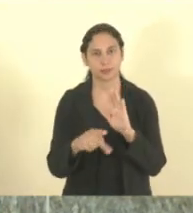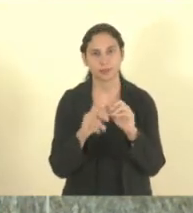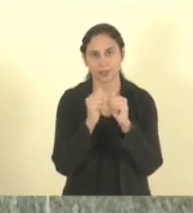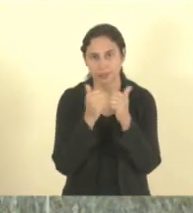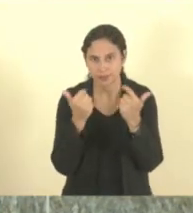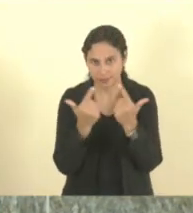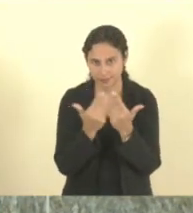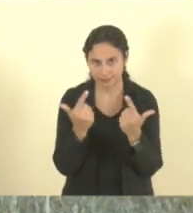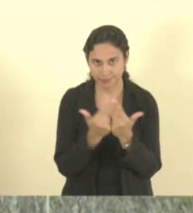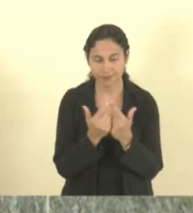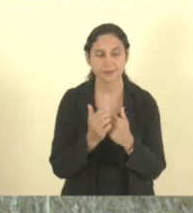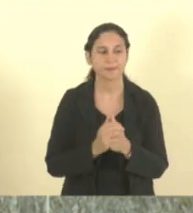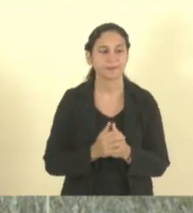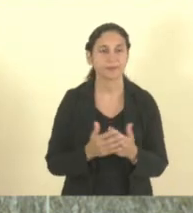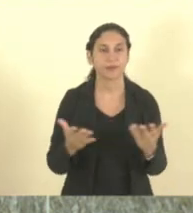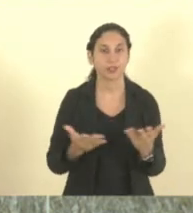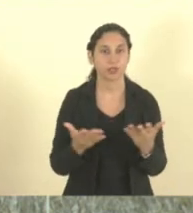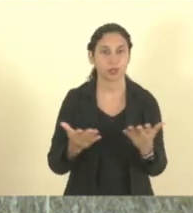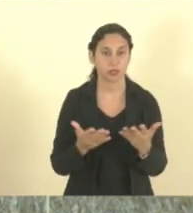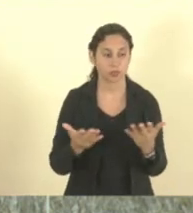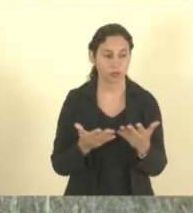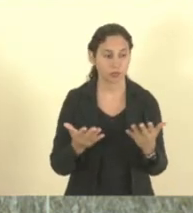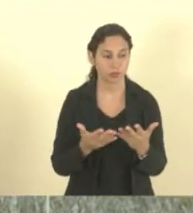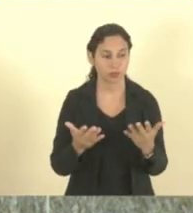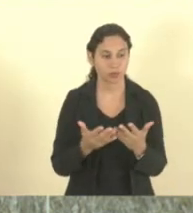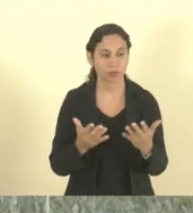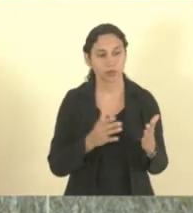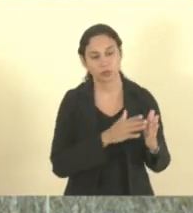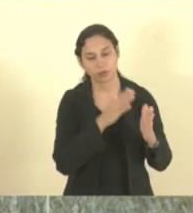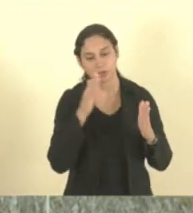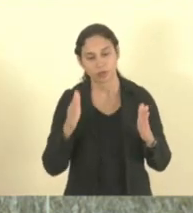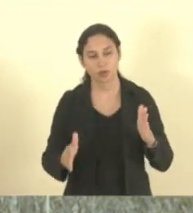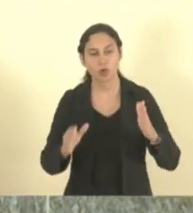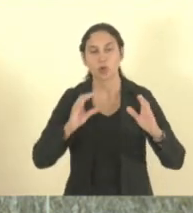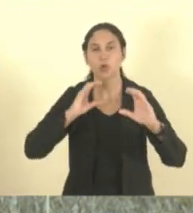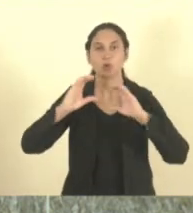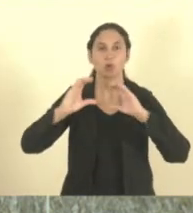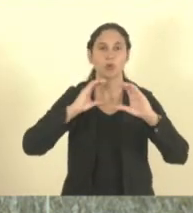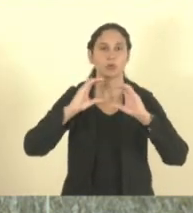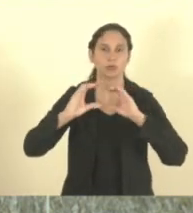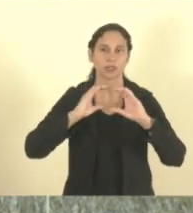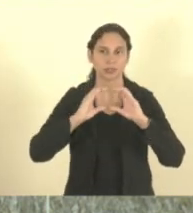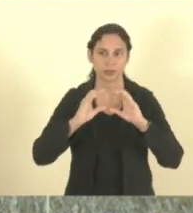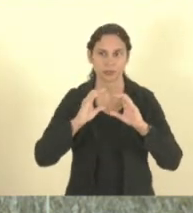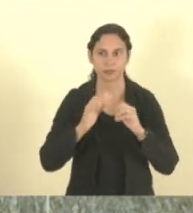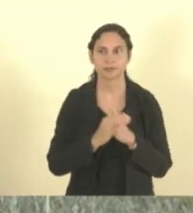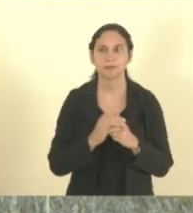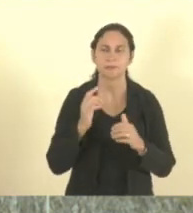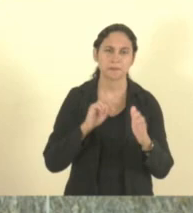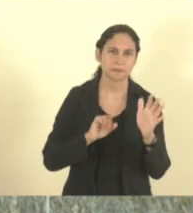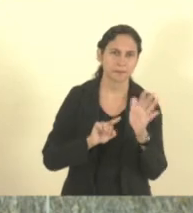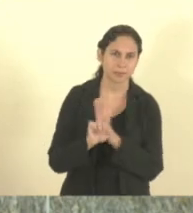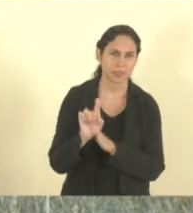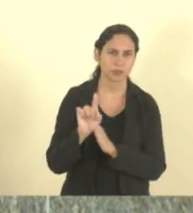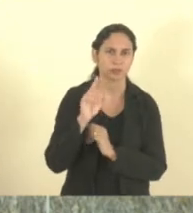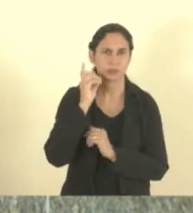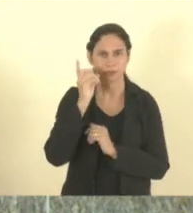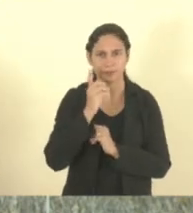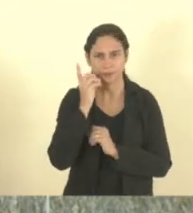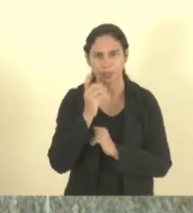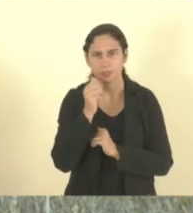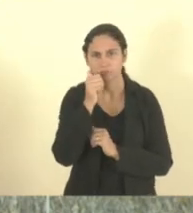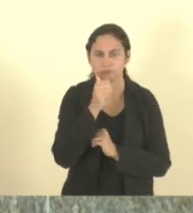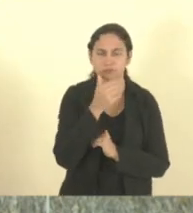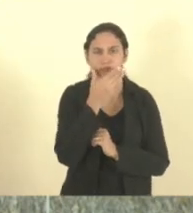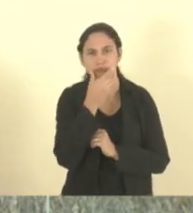Por fim, passo agora à fase das comunicações. Pergunto aos deputados e a deputada